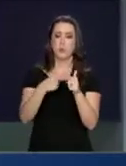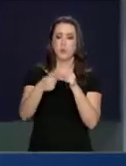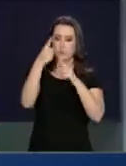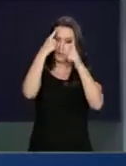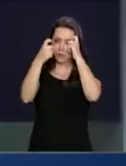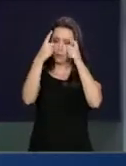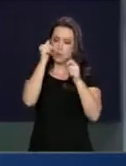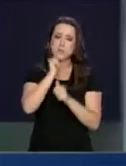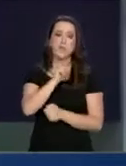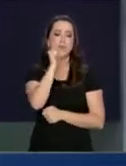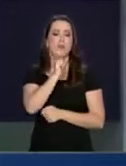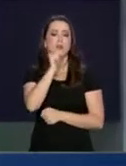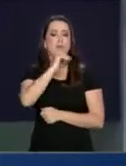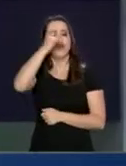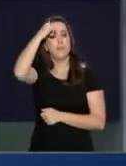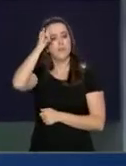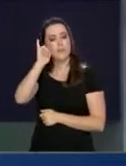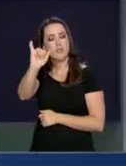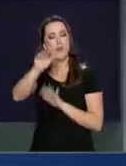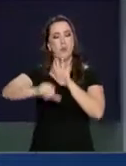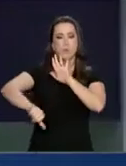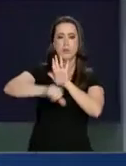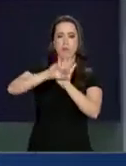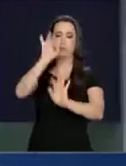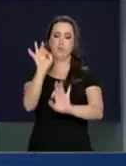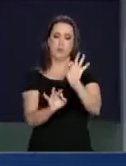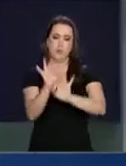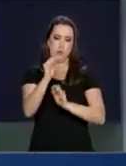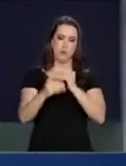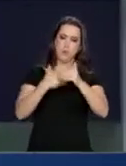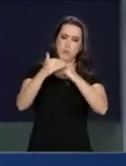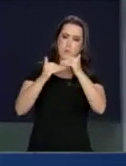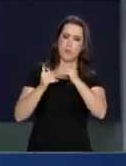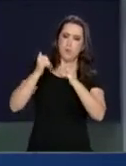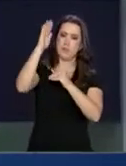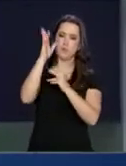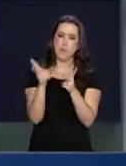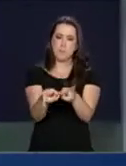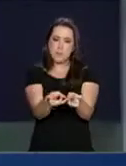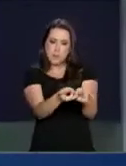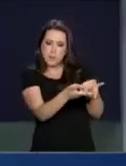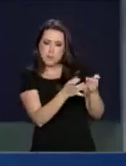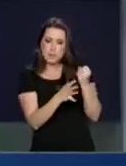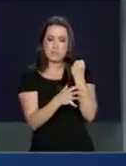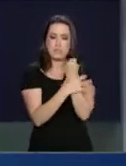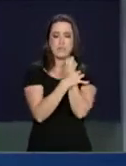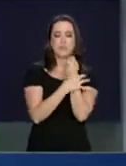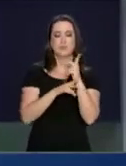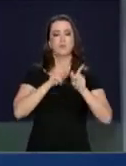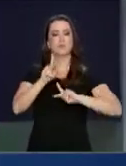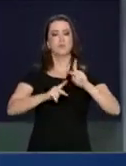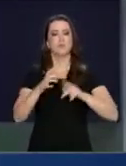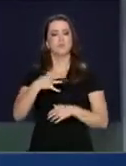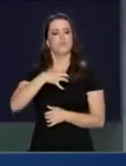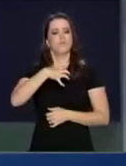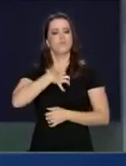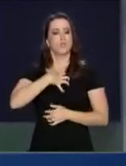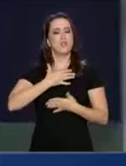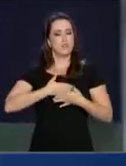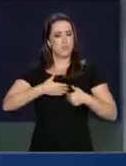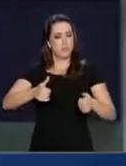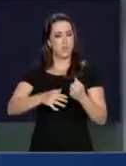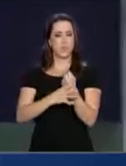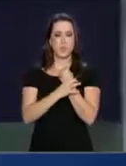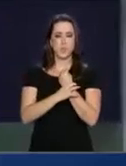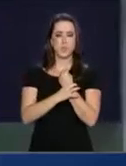contra a mulher, o combate ao crime organizado, aumentar o nível de percepção de segurança na população e